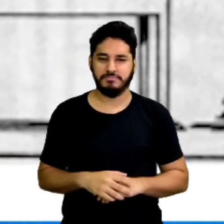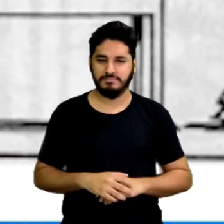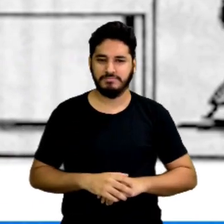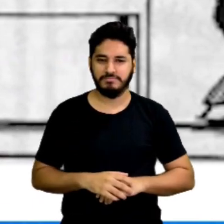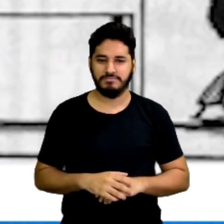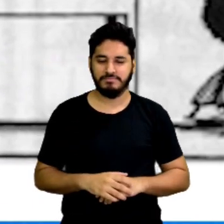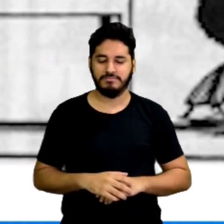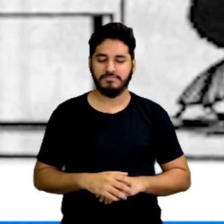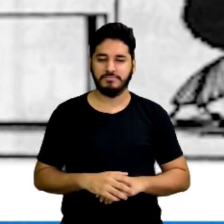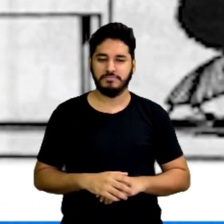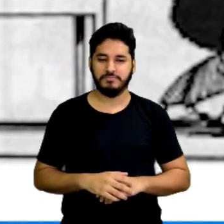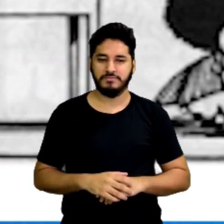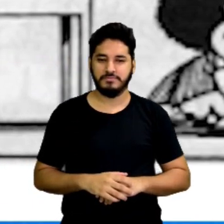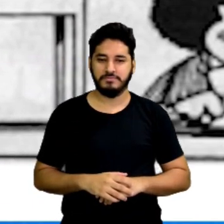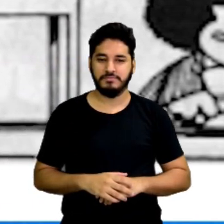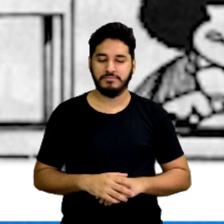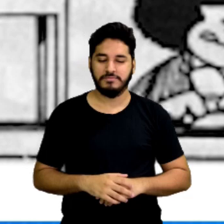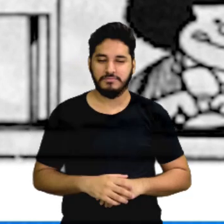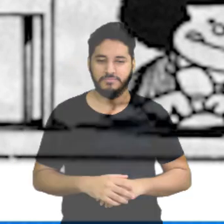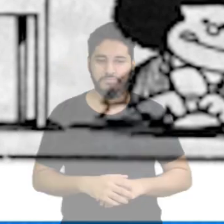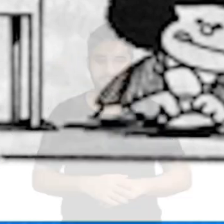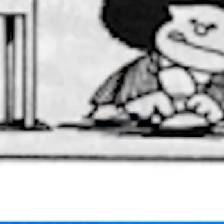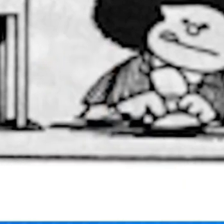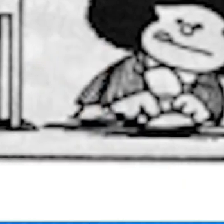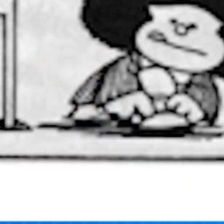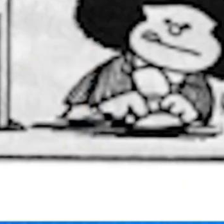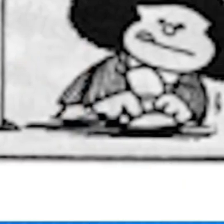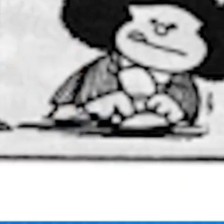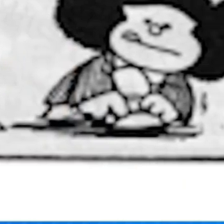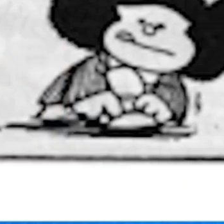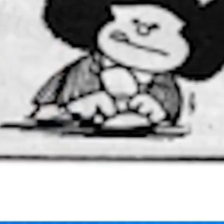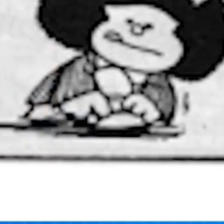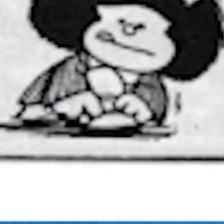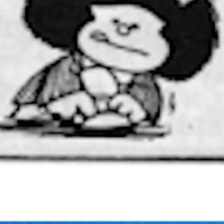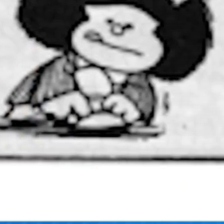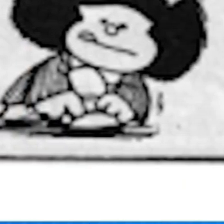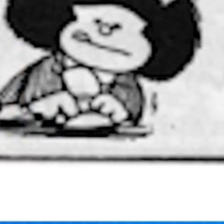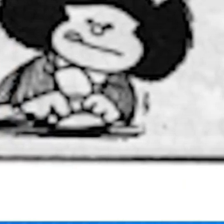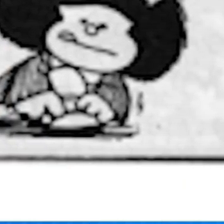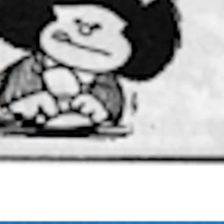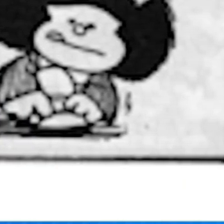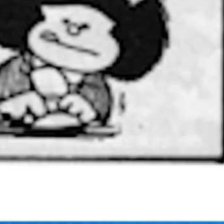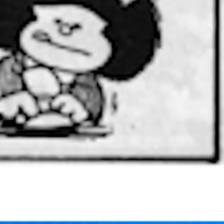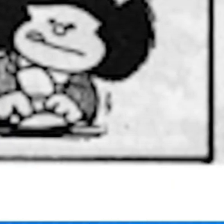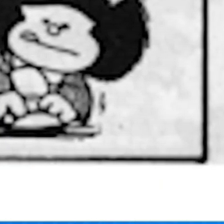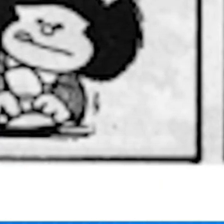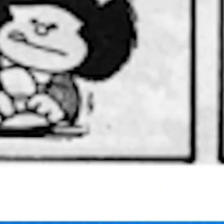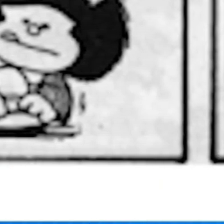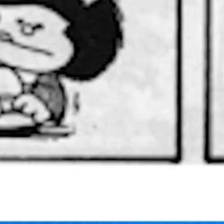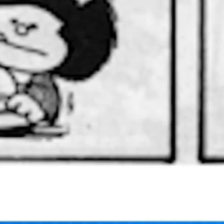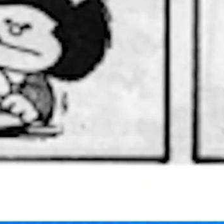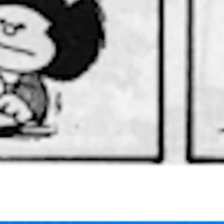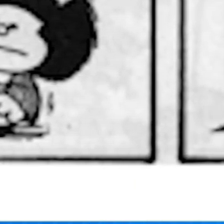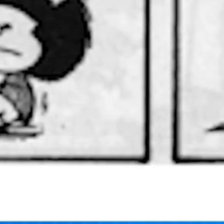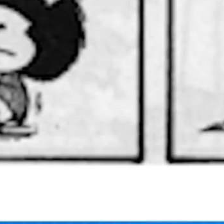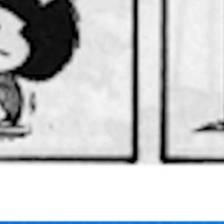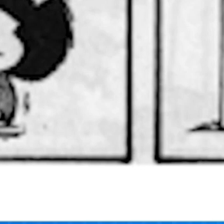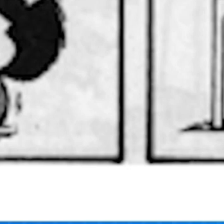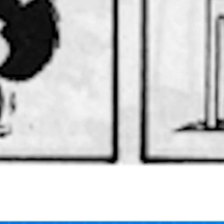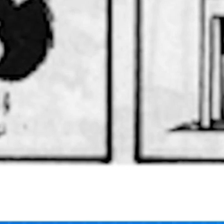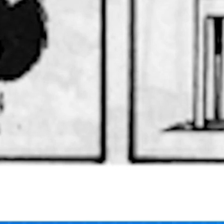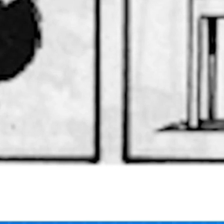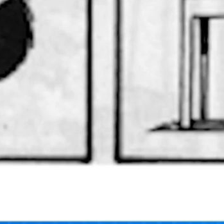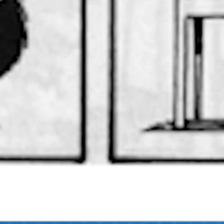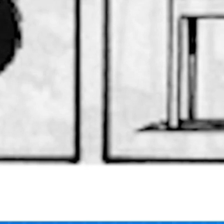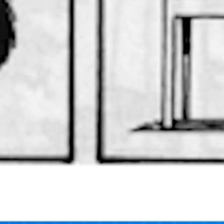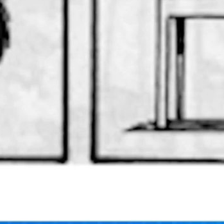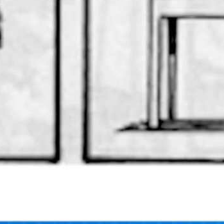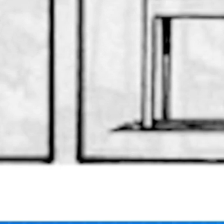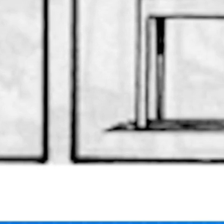ver